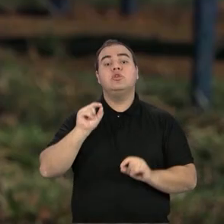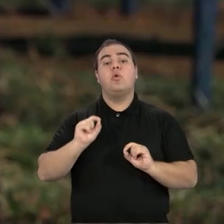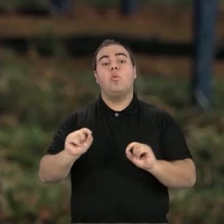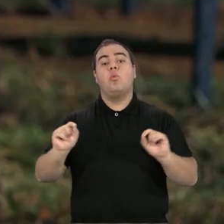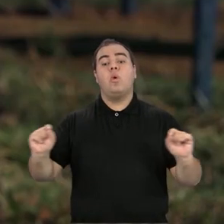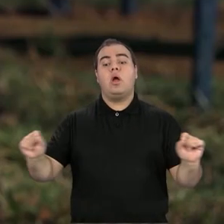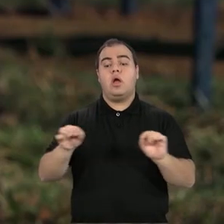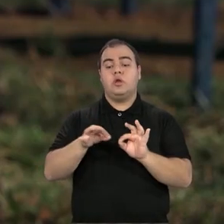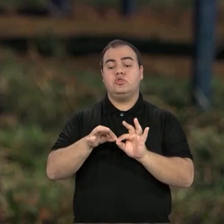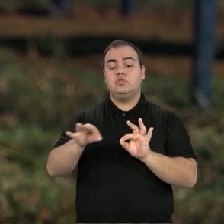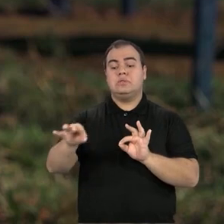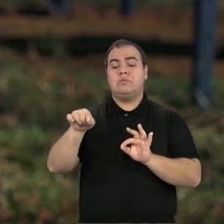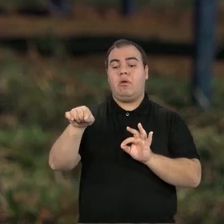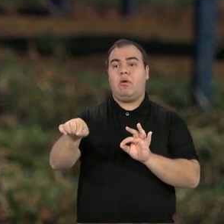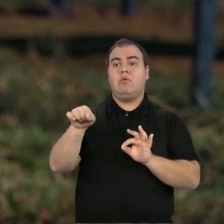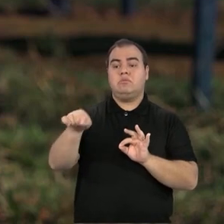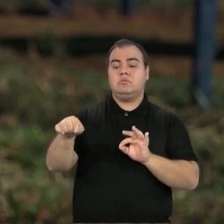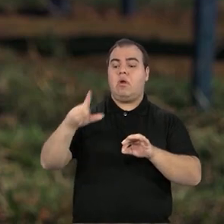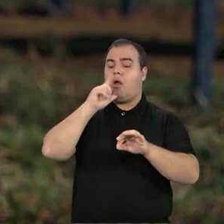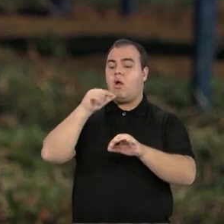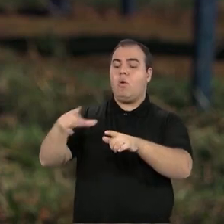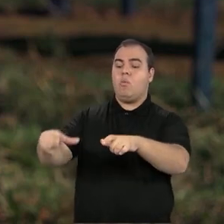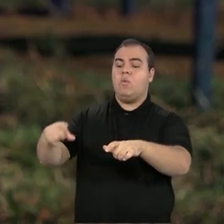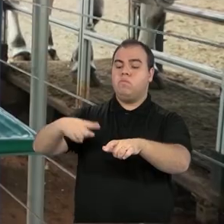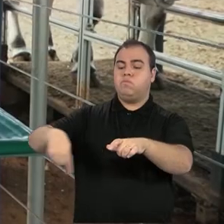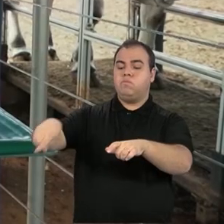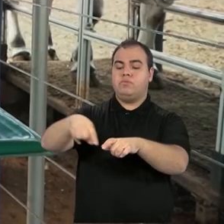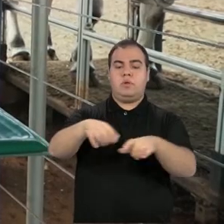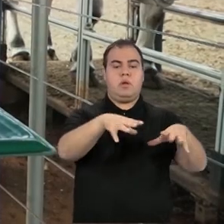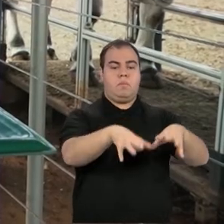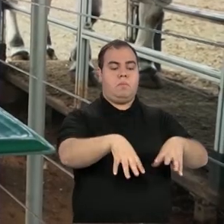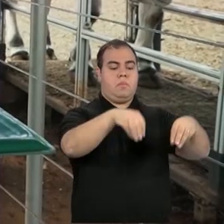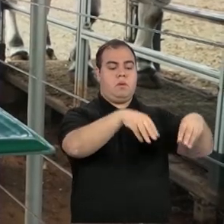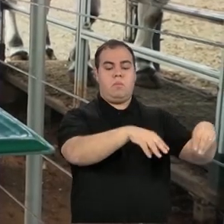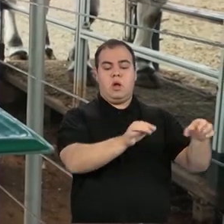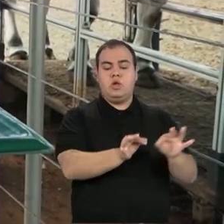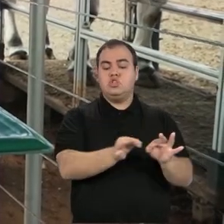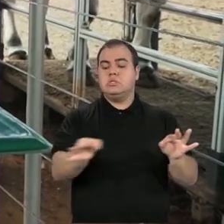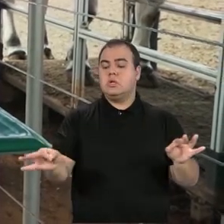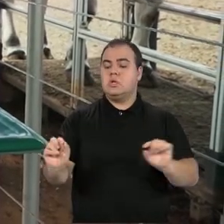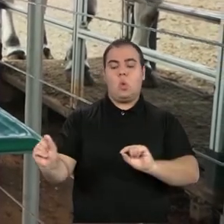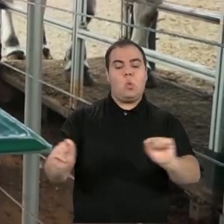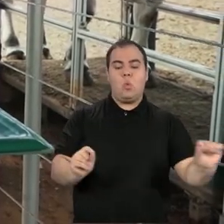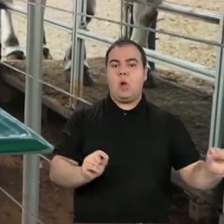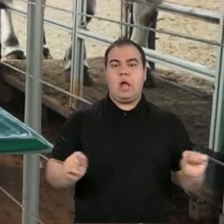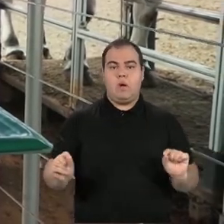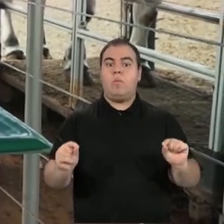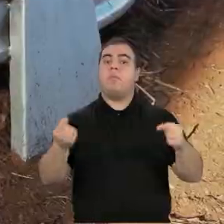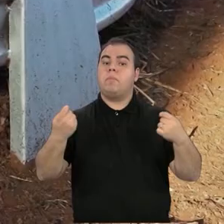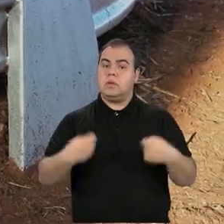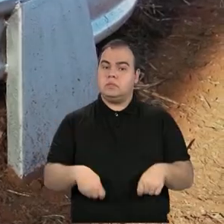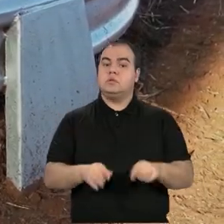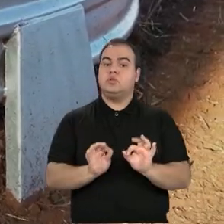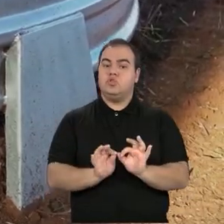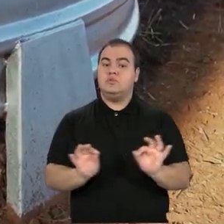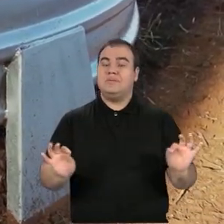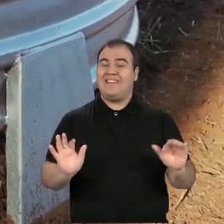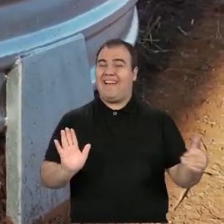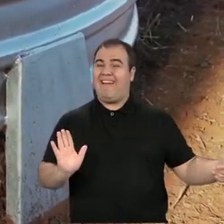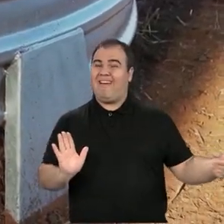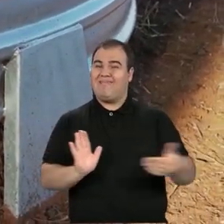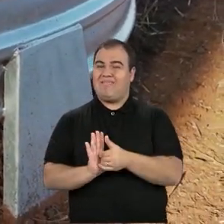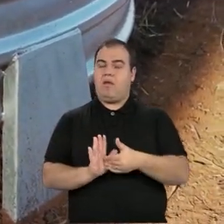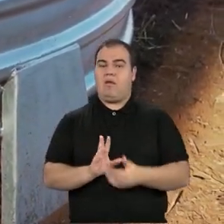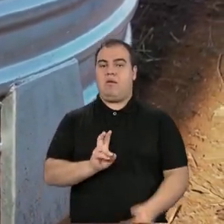distância que o bebedouro está do pasto, do piquete. É necessário que haja aí uma distância de, no máximo,